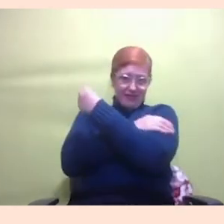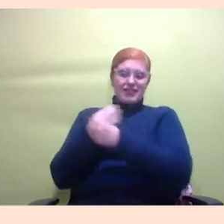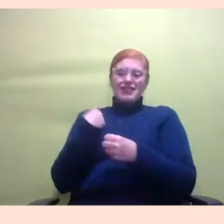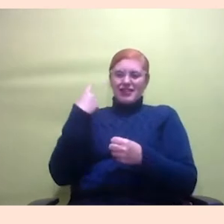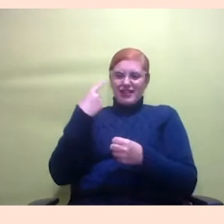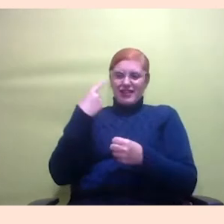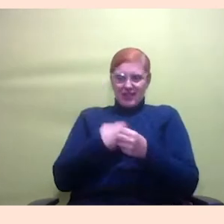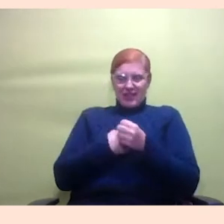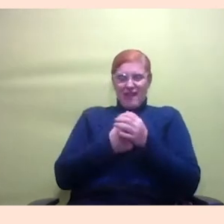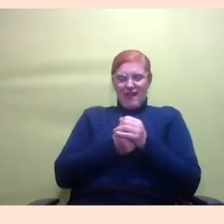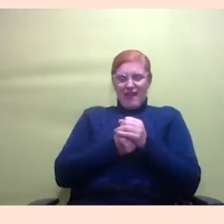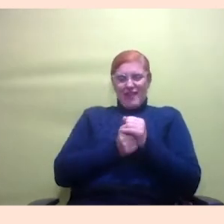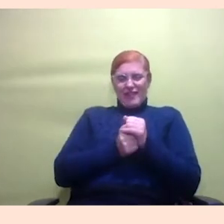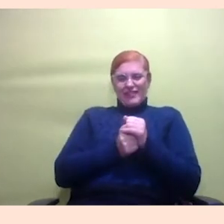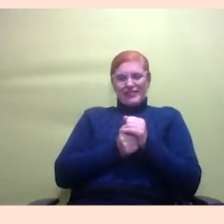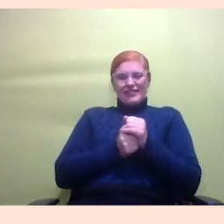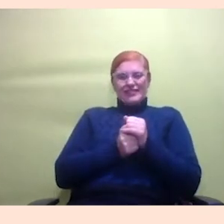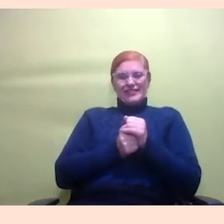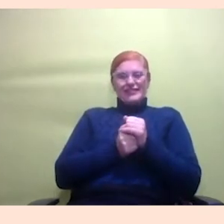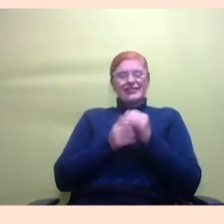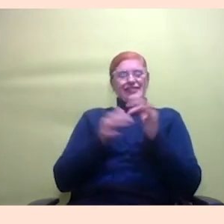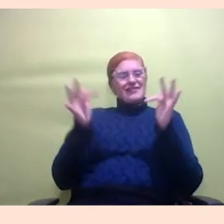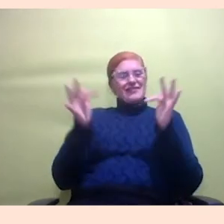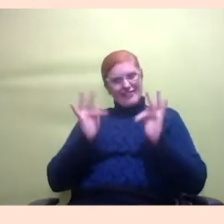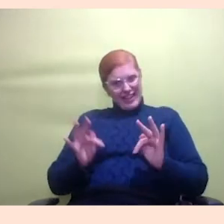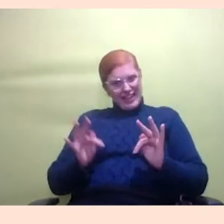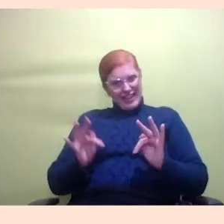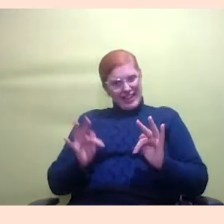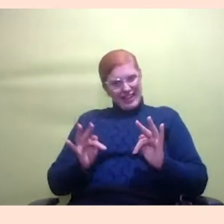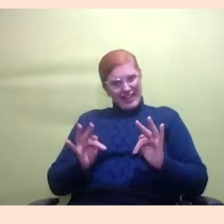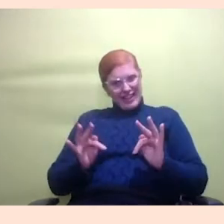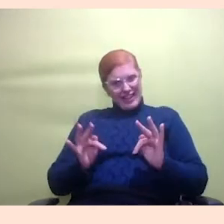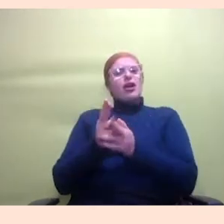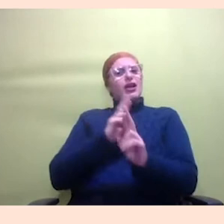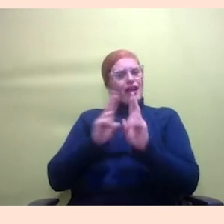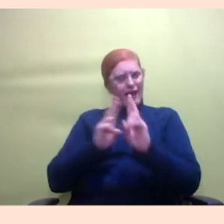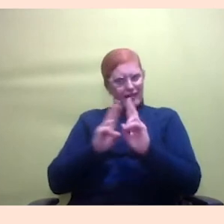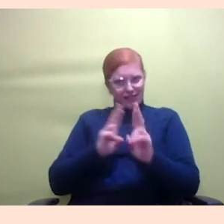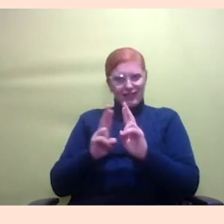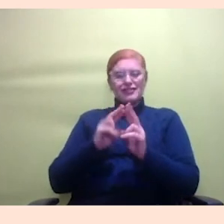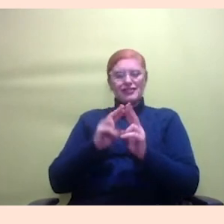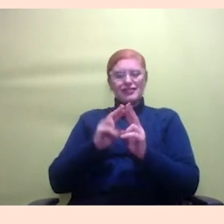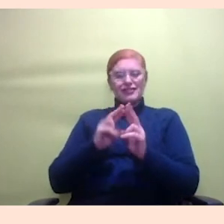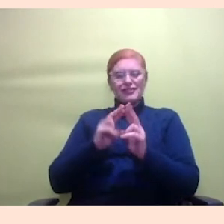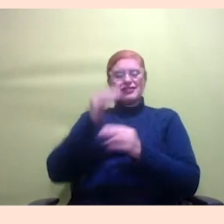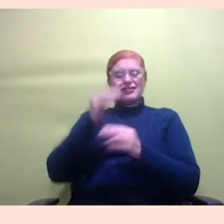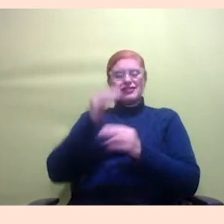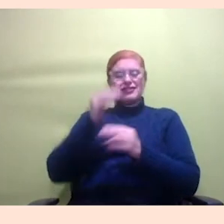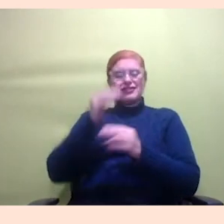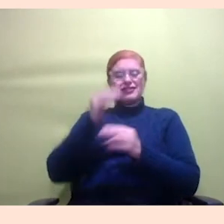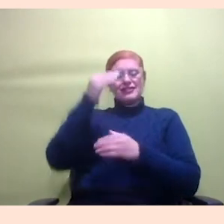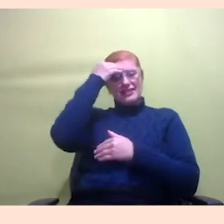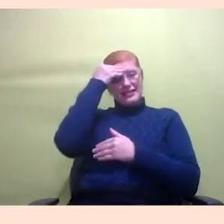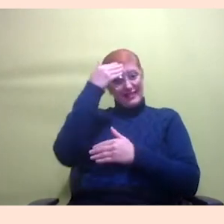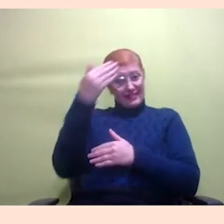ficará bem insatisfeita de podermos manter essa relação e queria também agradecer a Simone Dornelis que foi